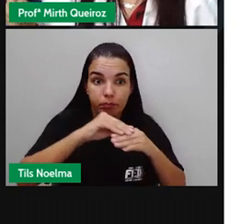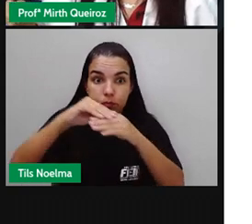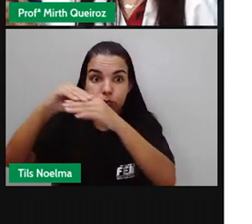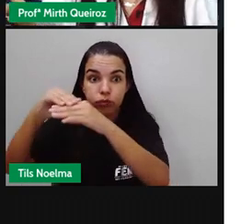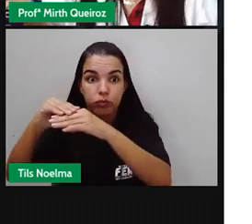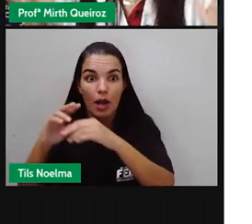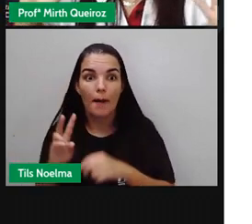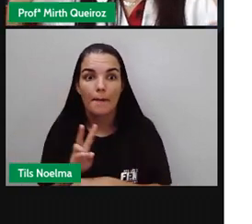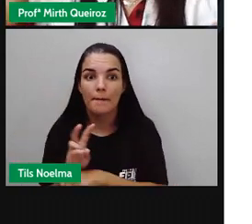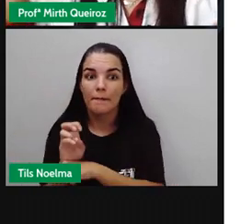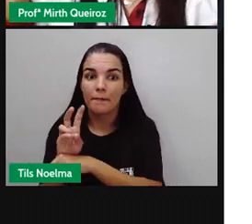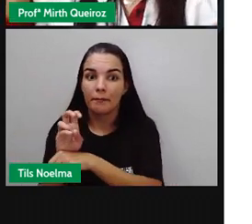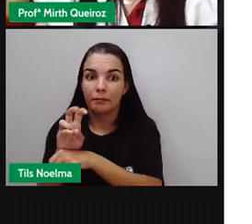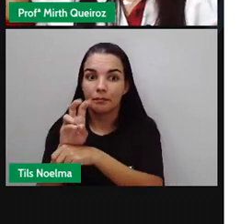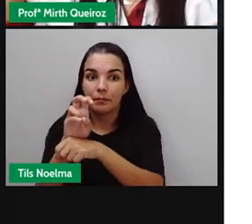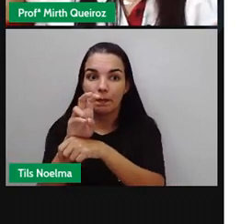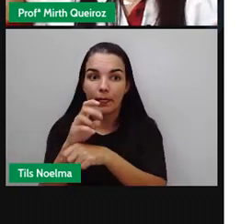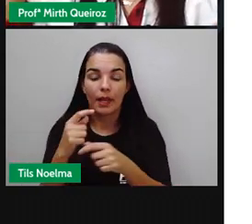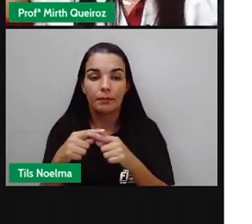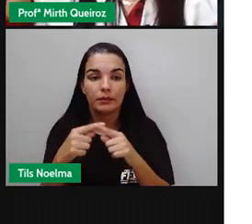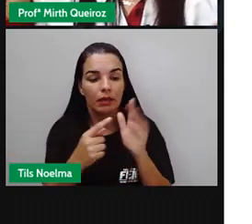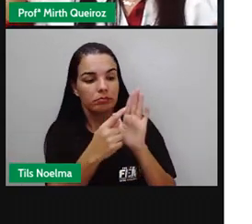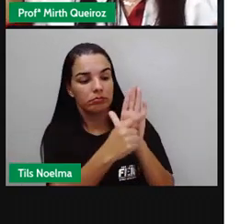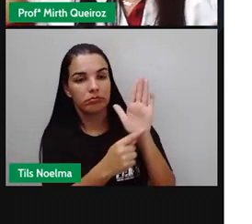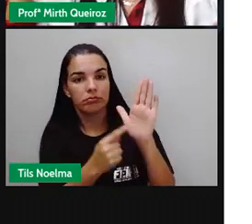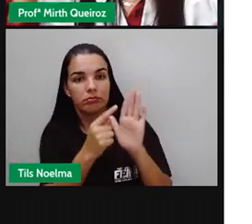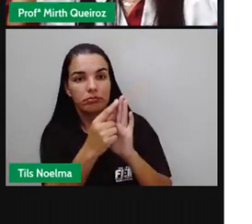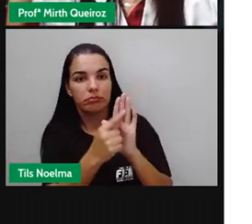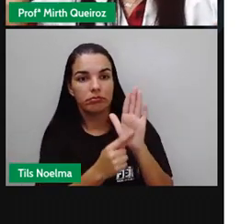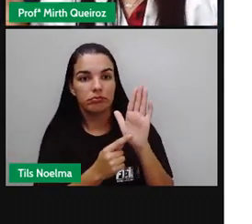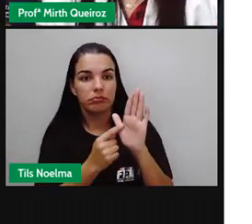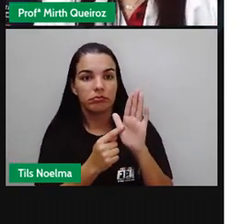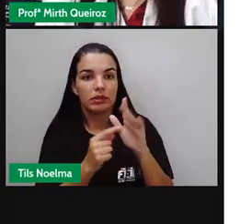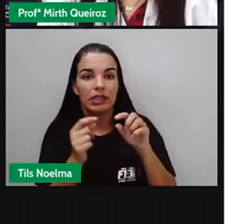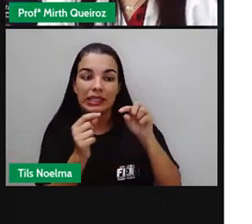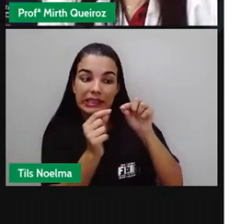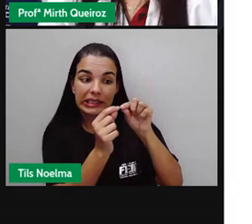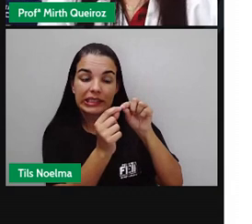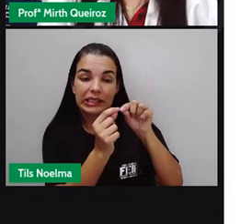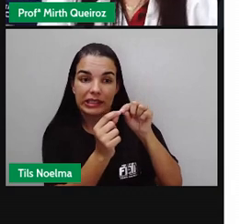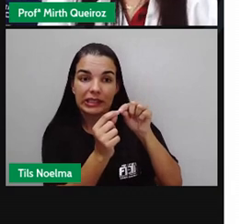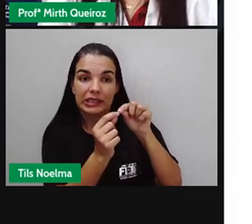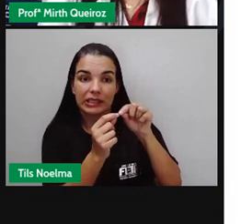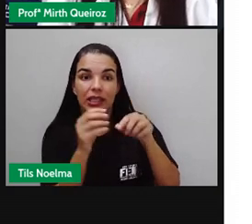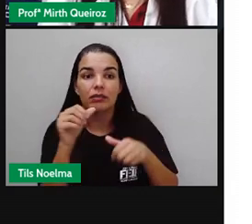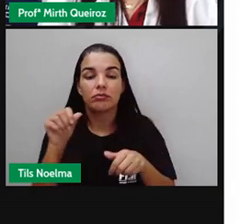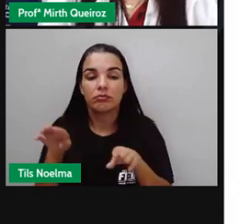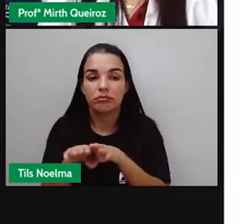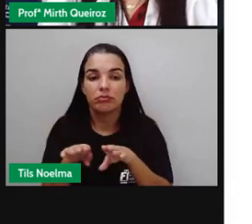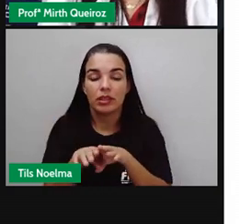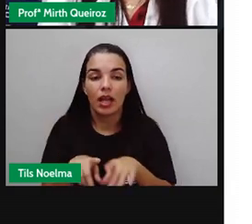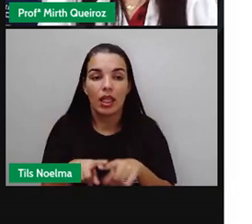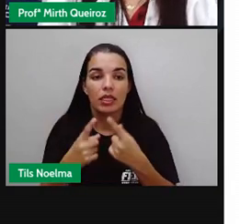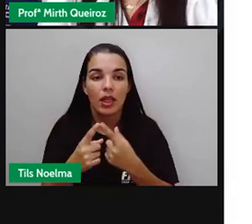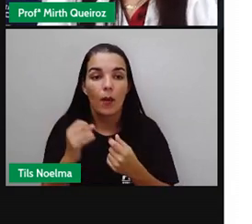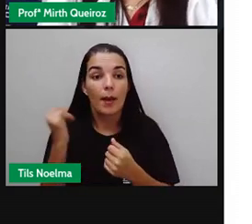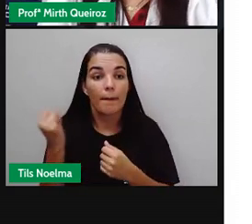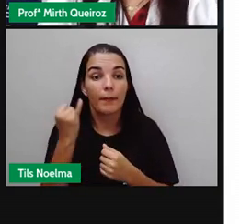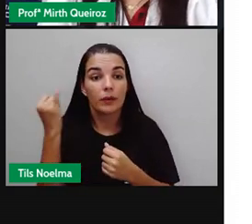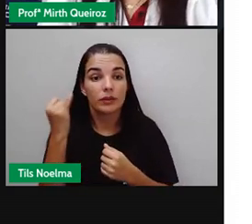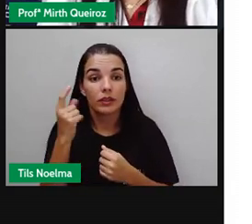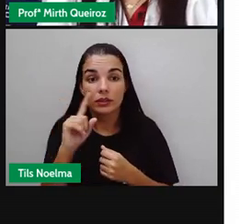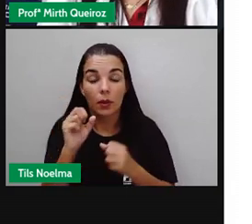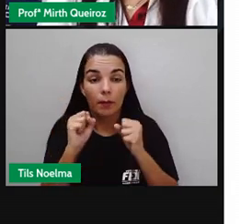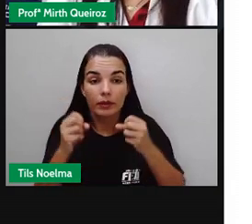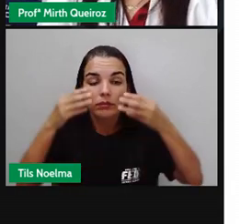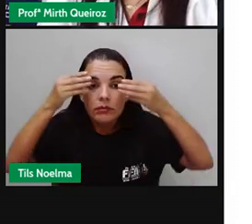esses vírus, né? Tanto aqui na nossa palma das mãos, nos dedos, quanto nas unhas também. Então, o ideal é que a gente não toque nem os nossos